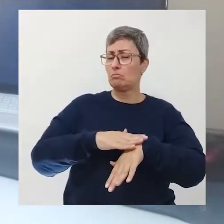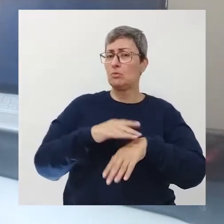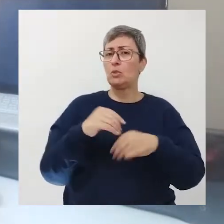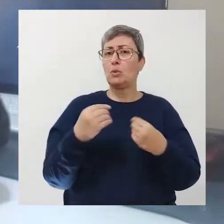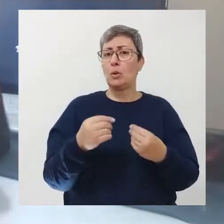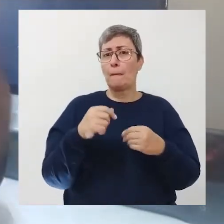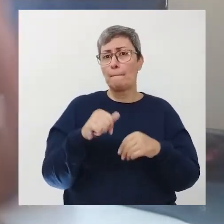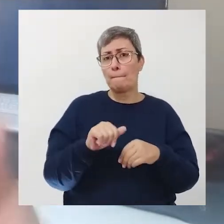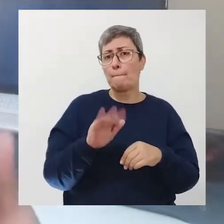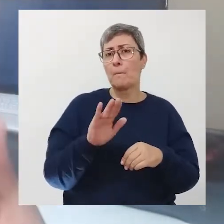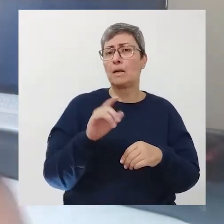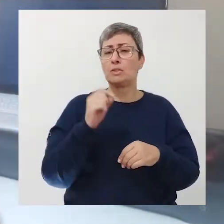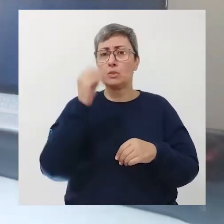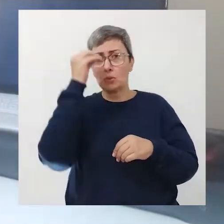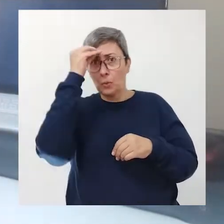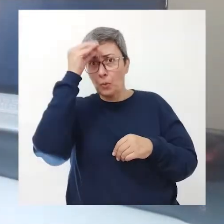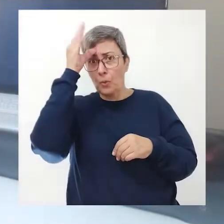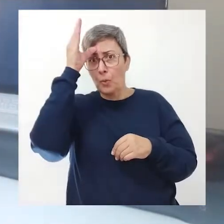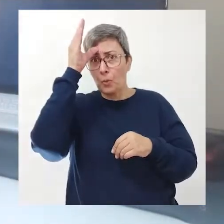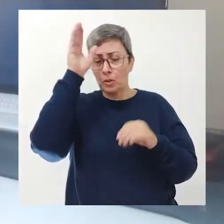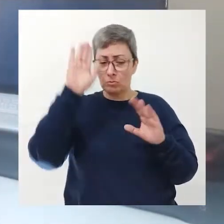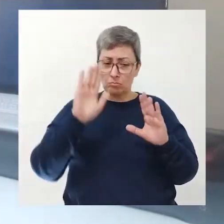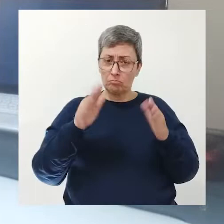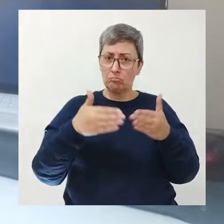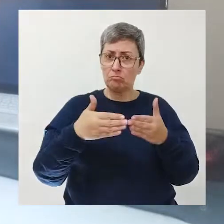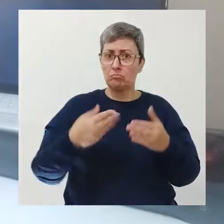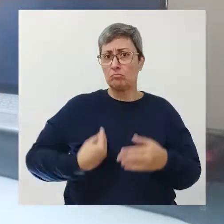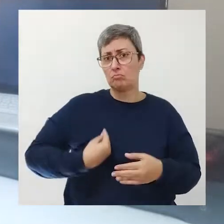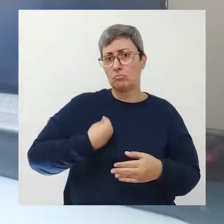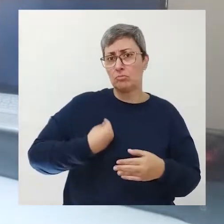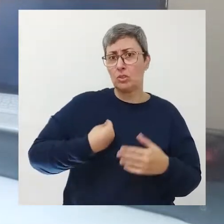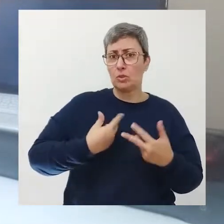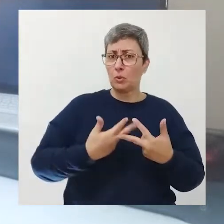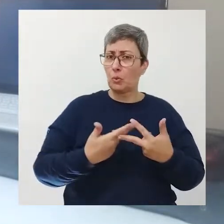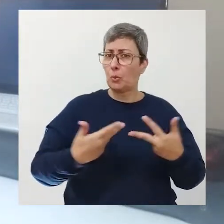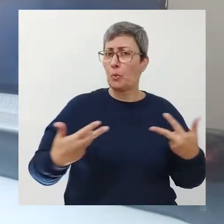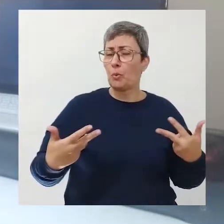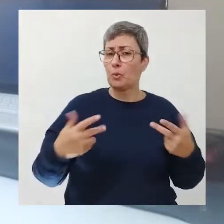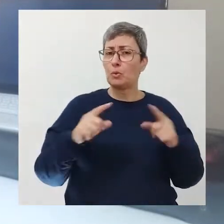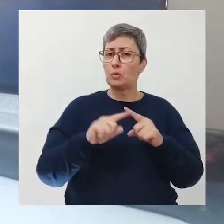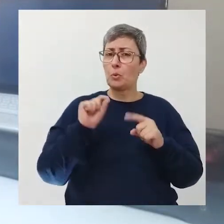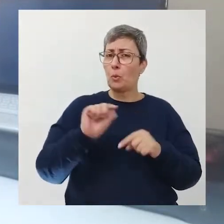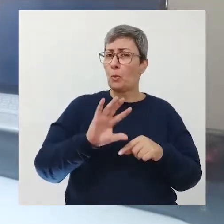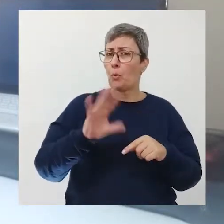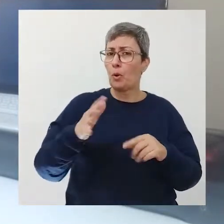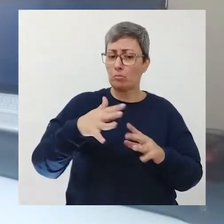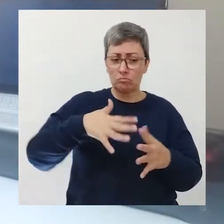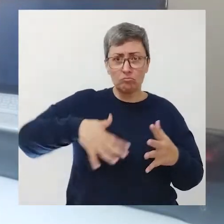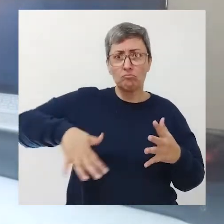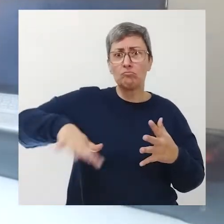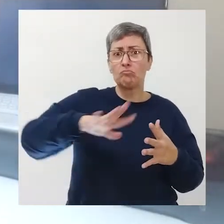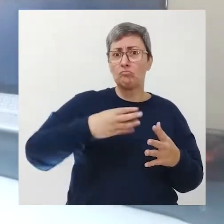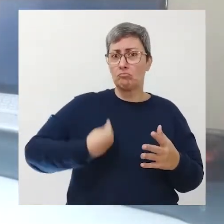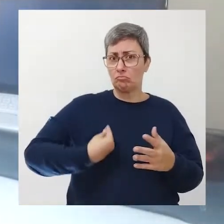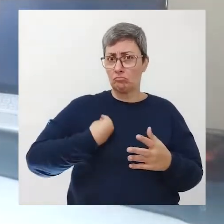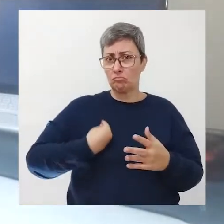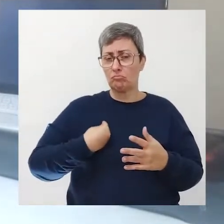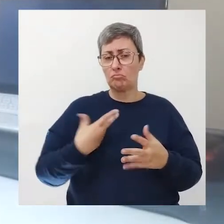e mais conhecimento sobre a vida e sobre as coisas, situações que nos cercam